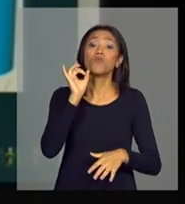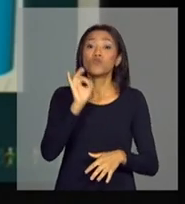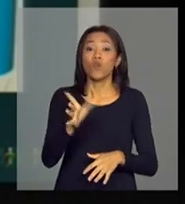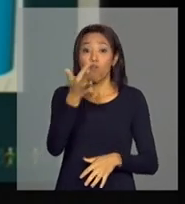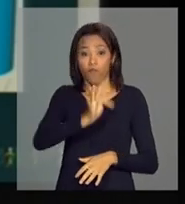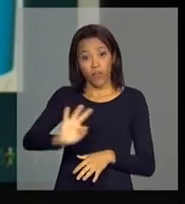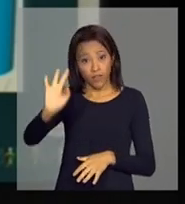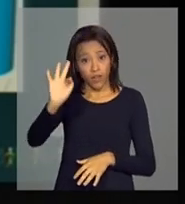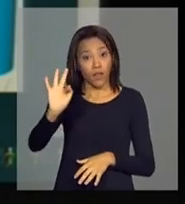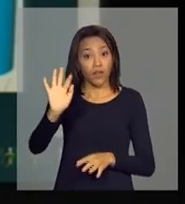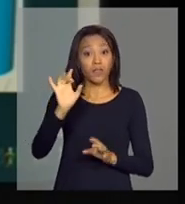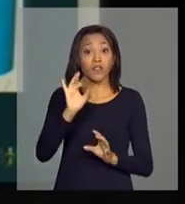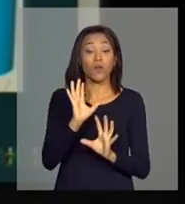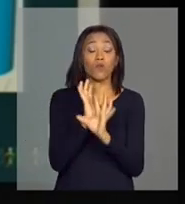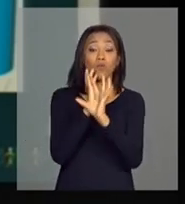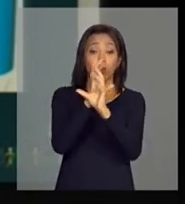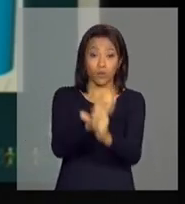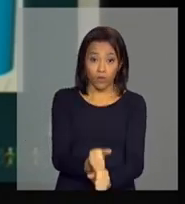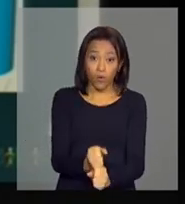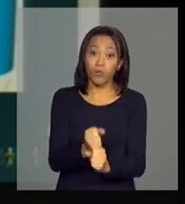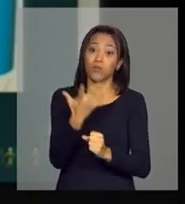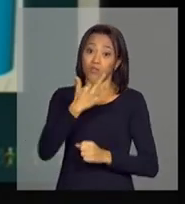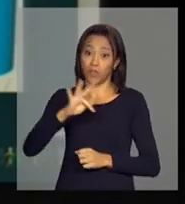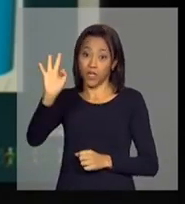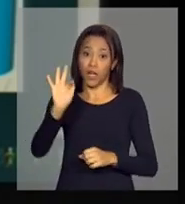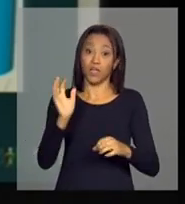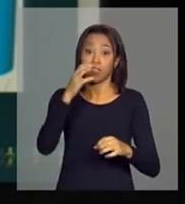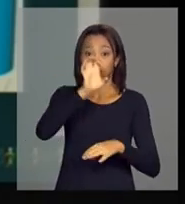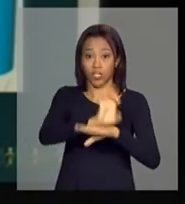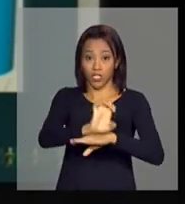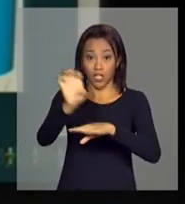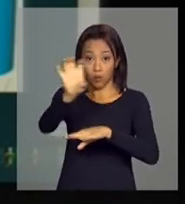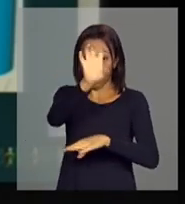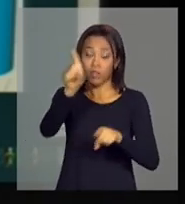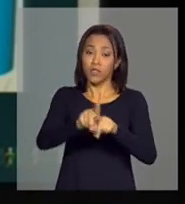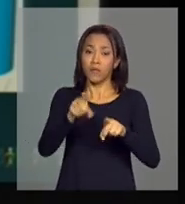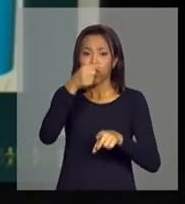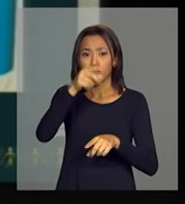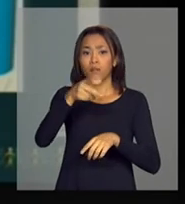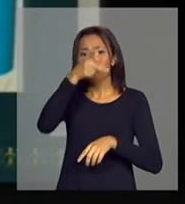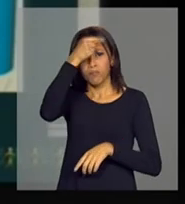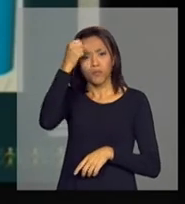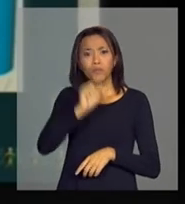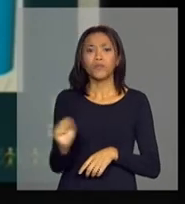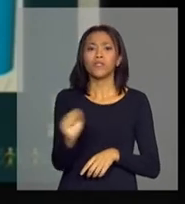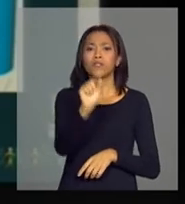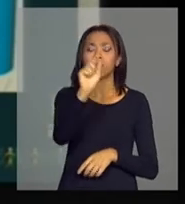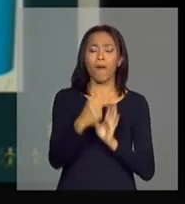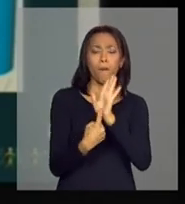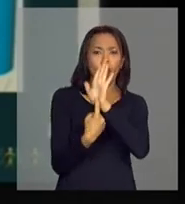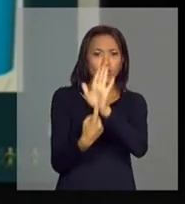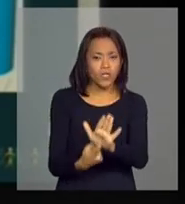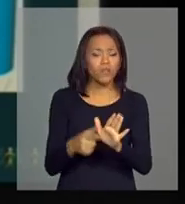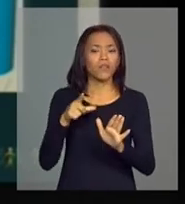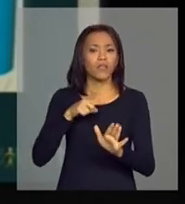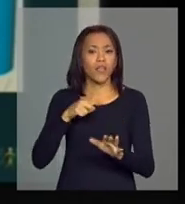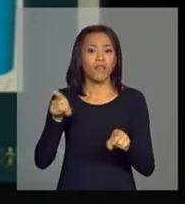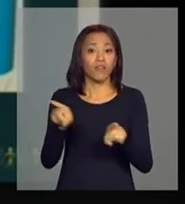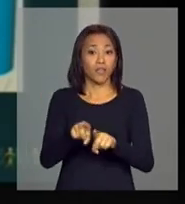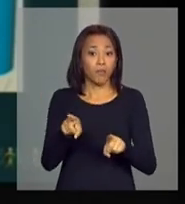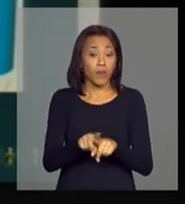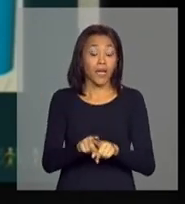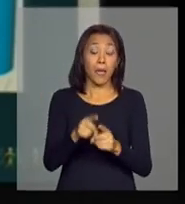federais, isso é a soma dos gastos federais, estaduais, municipais, mostrando que houve uma articulação entre